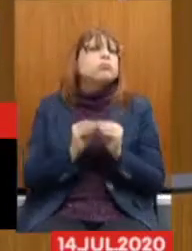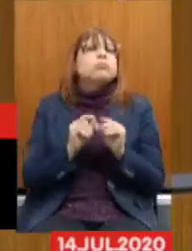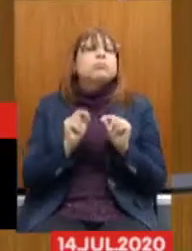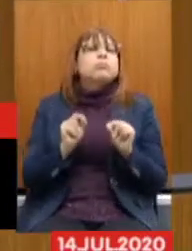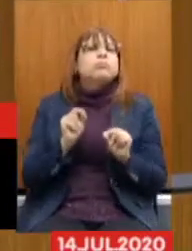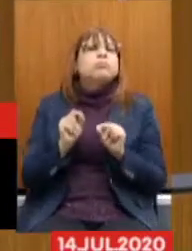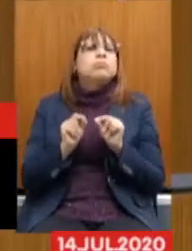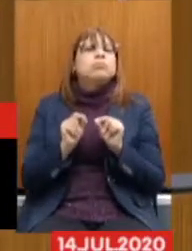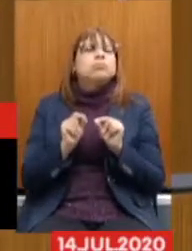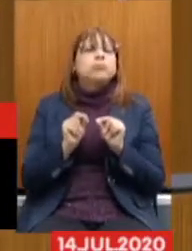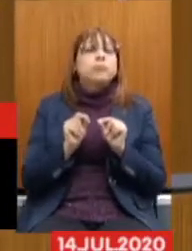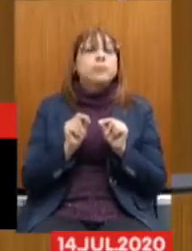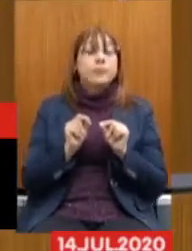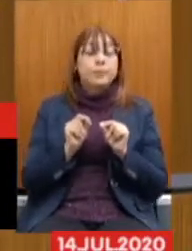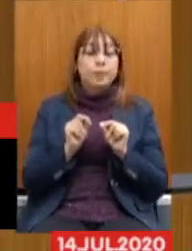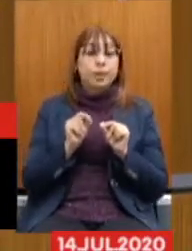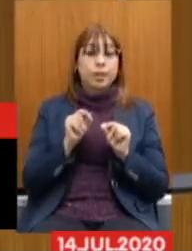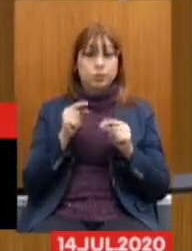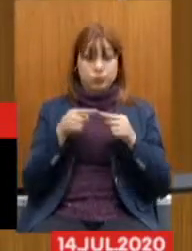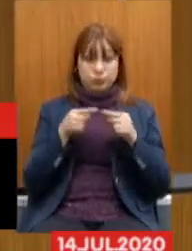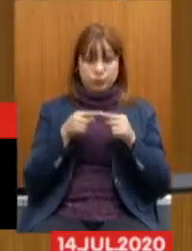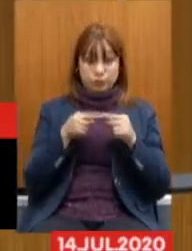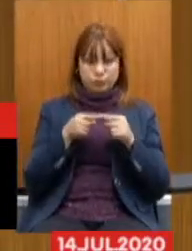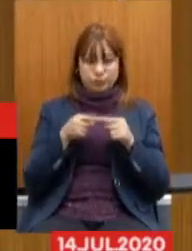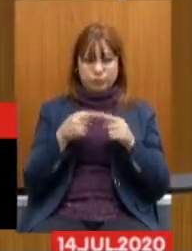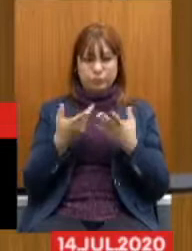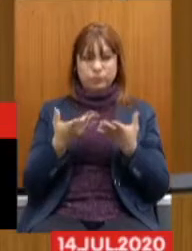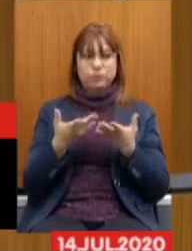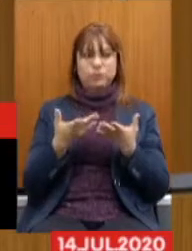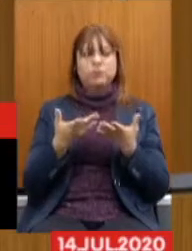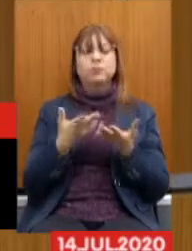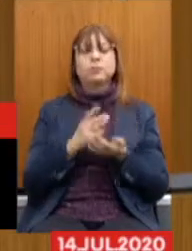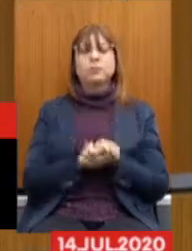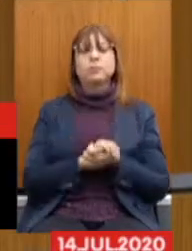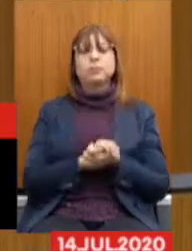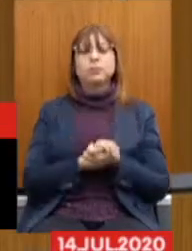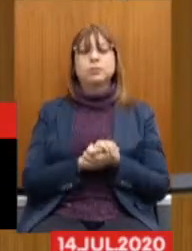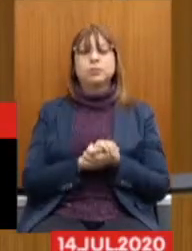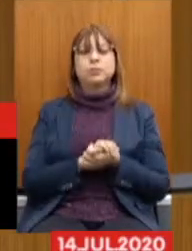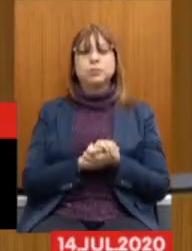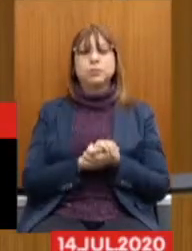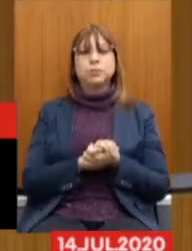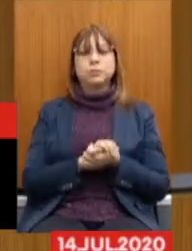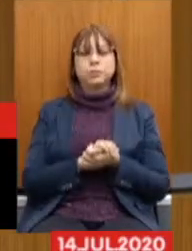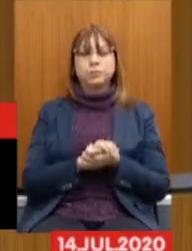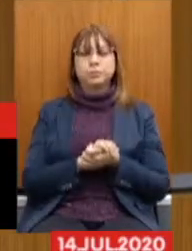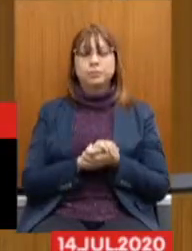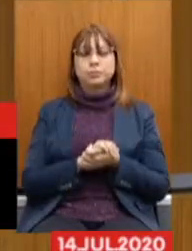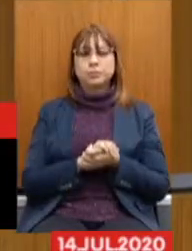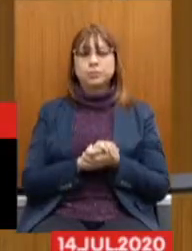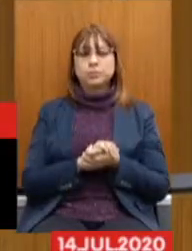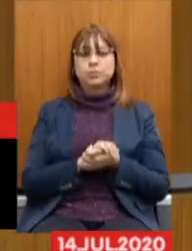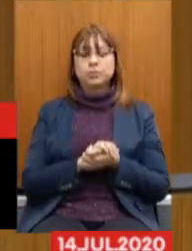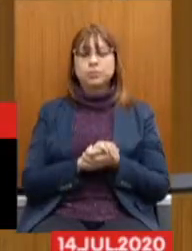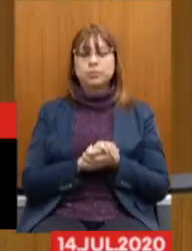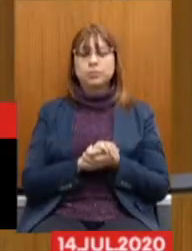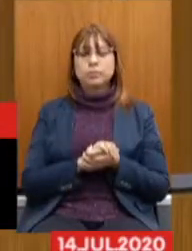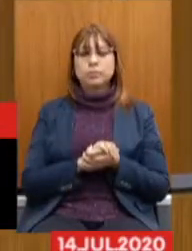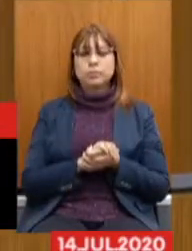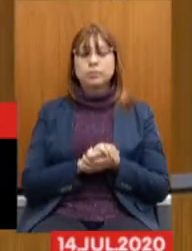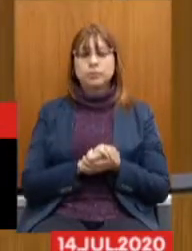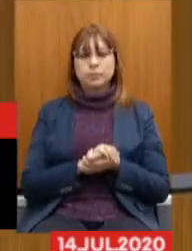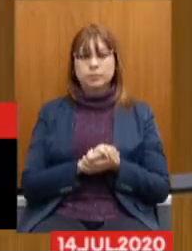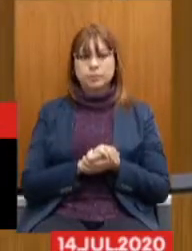esse tipo de escalonamento ele é extremamente